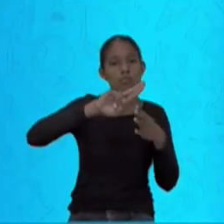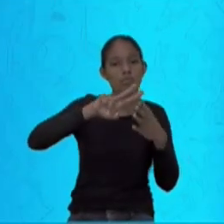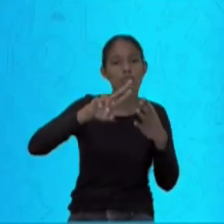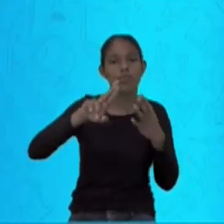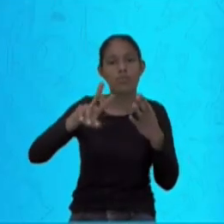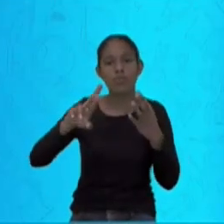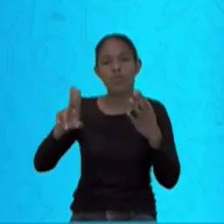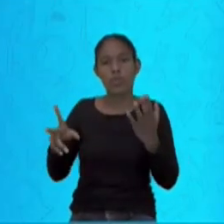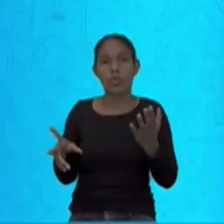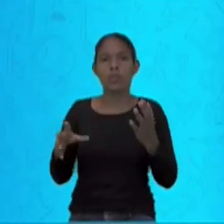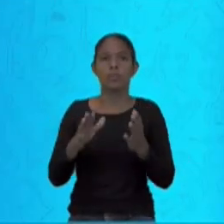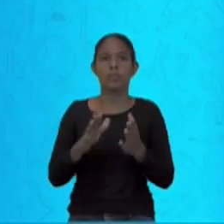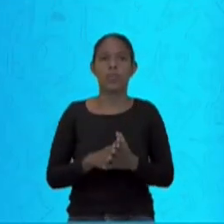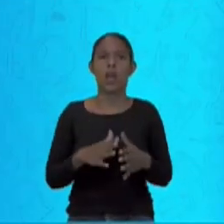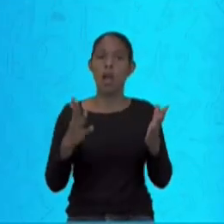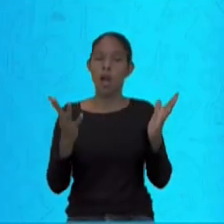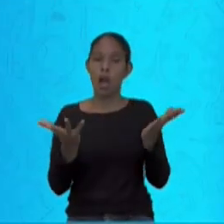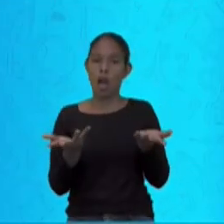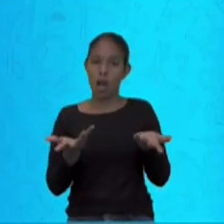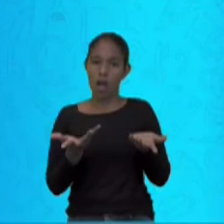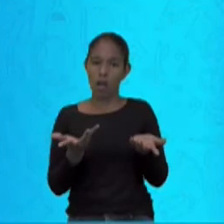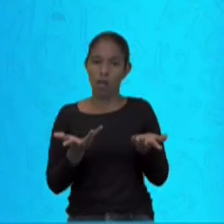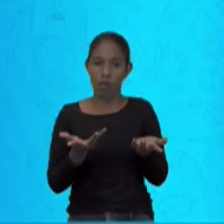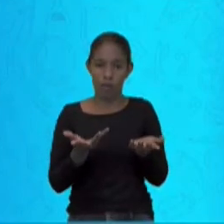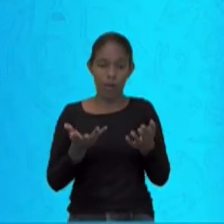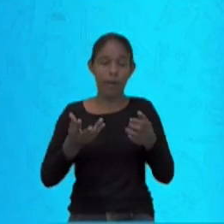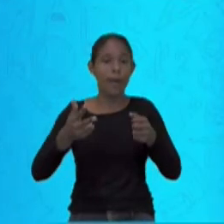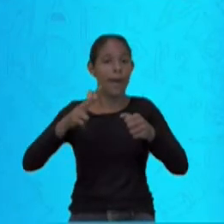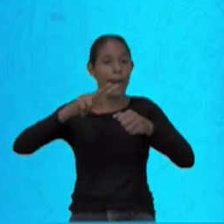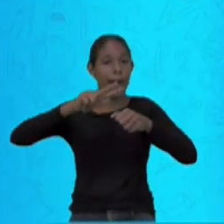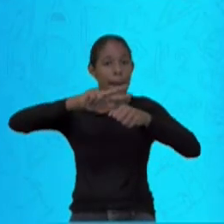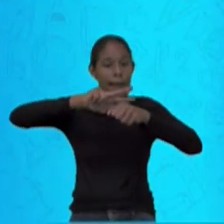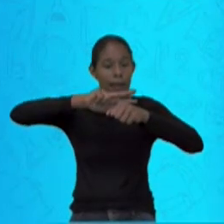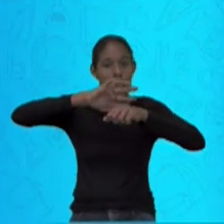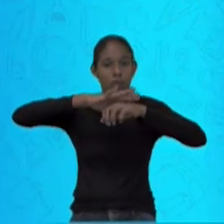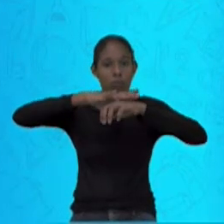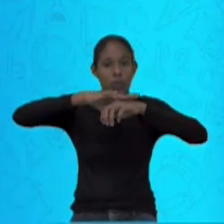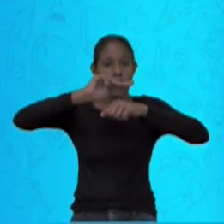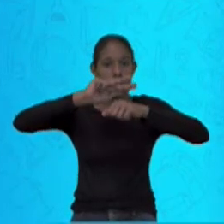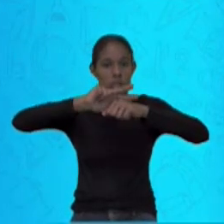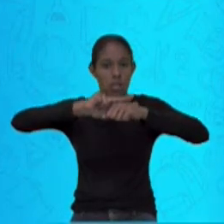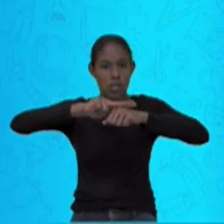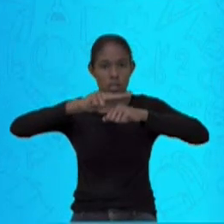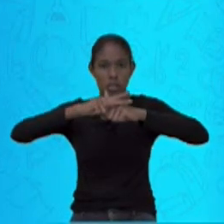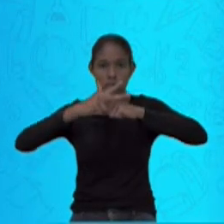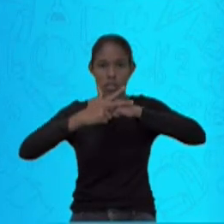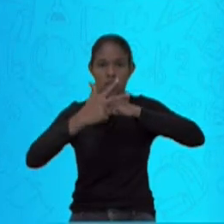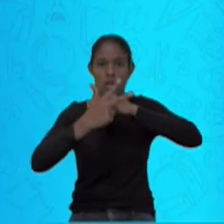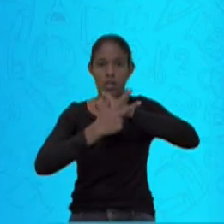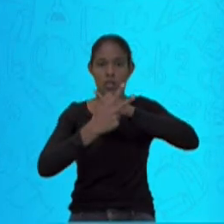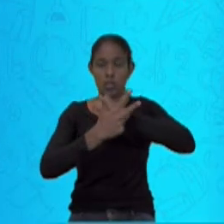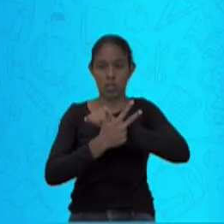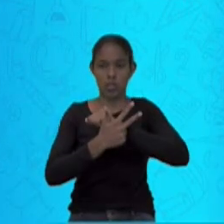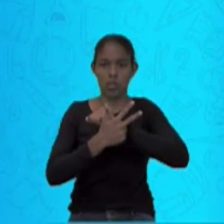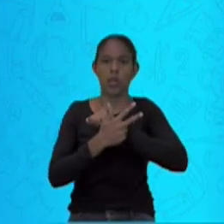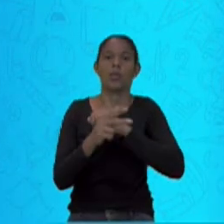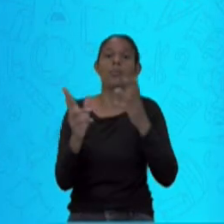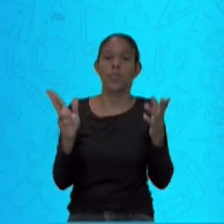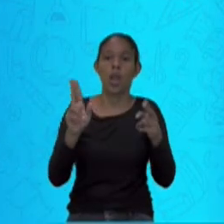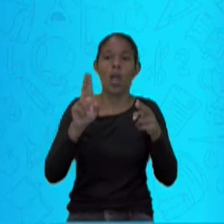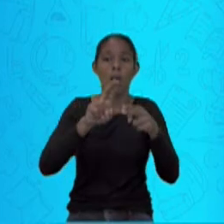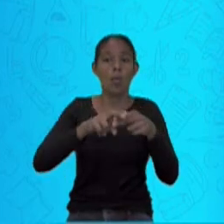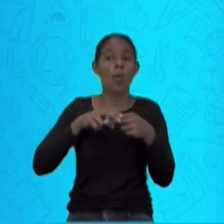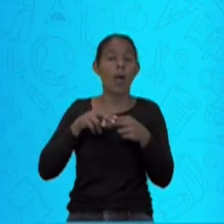Vamos falar, então, da zika vírus. É uma doença viral aguda, transmitida principalmente pelo mosquito Aedes aegypti e o Aedes